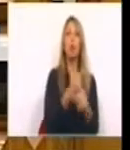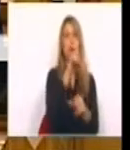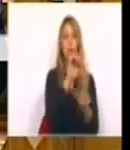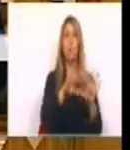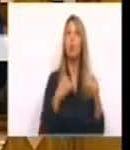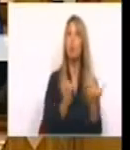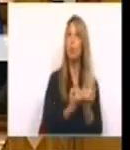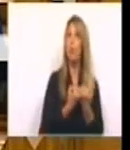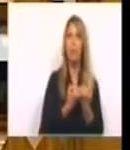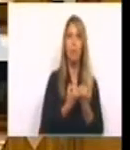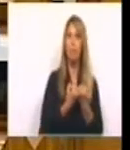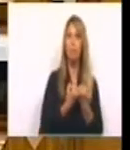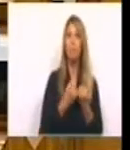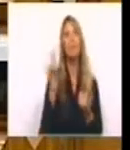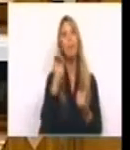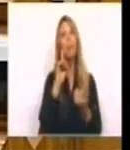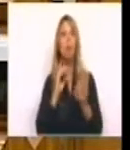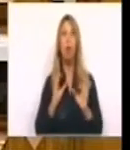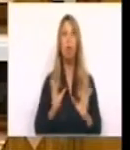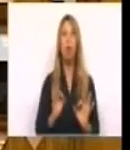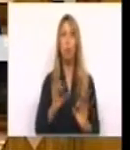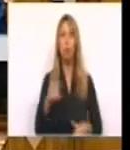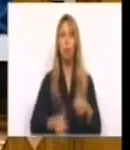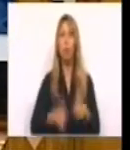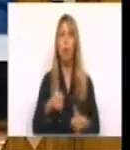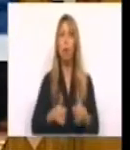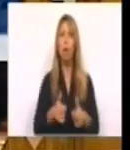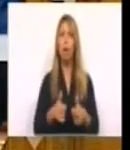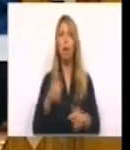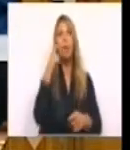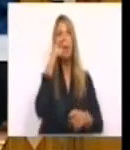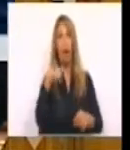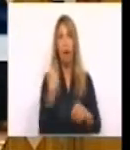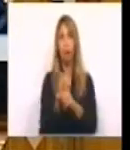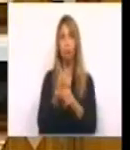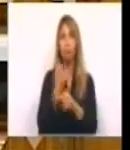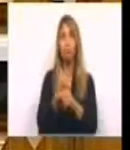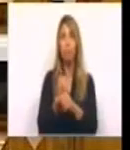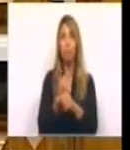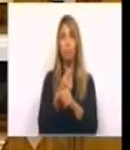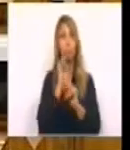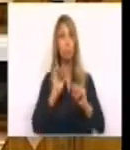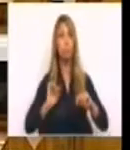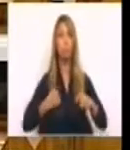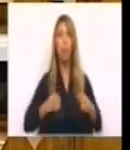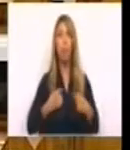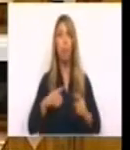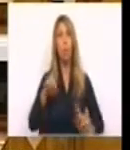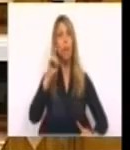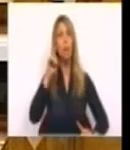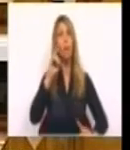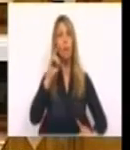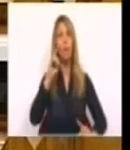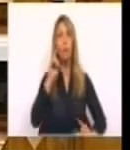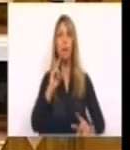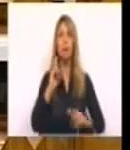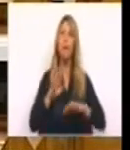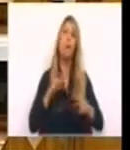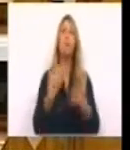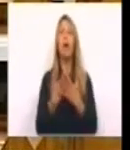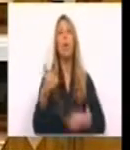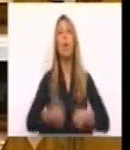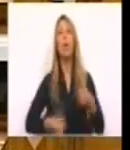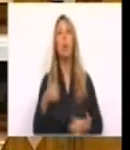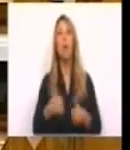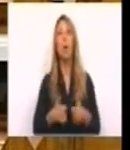É importante que os próprios concorrentes e os consumidores possam ser eles agentes de defesa da concorrência. E é